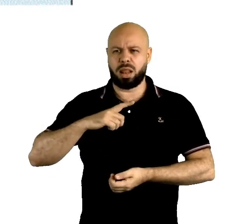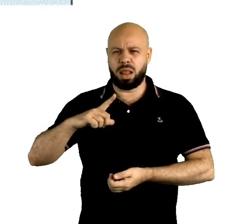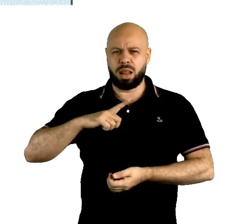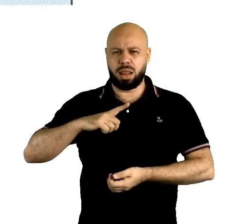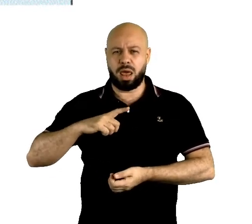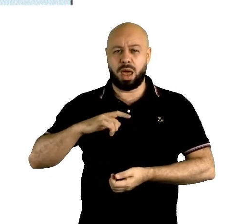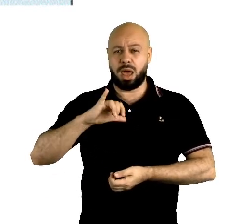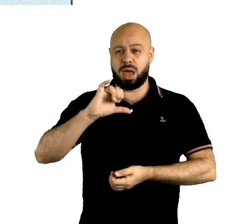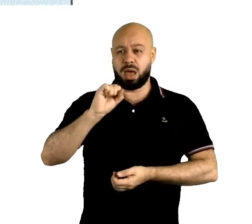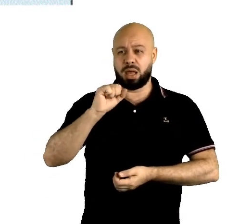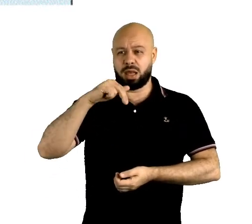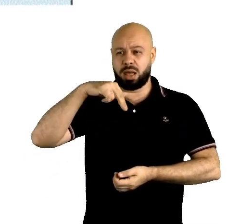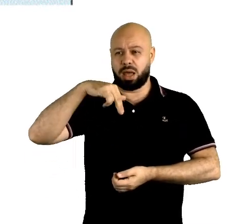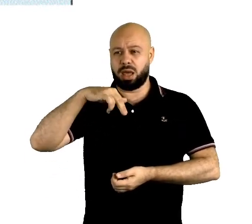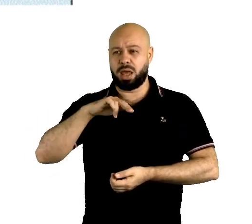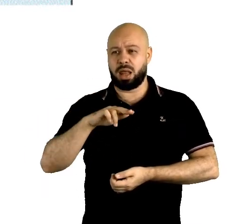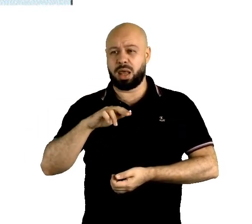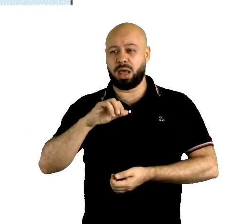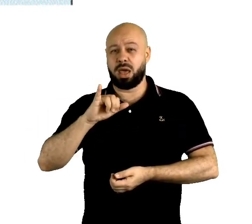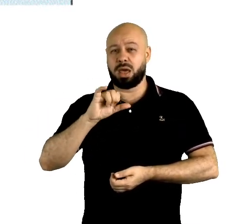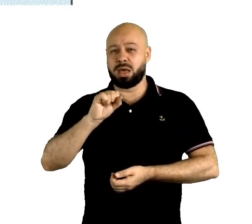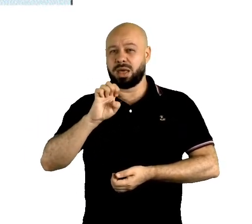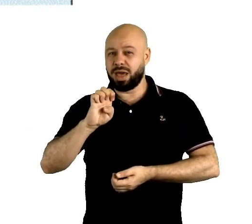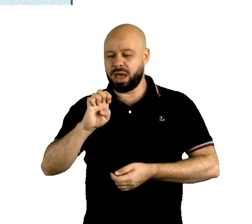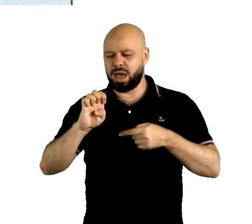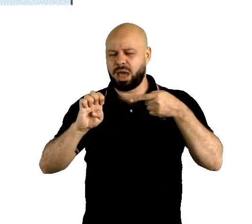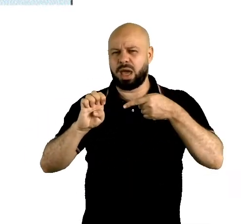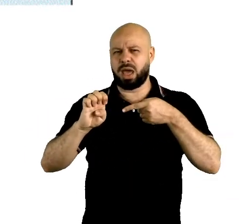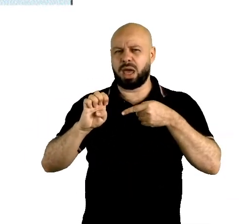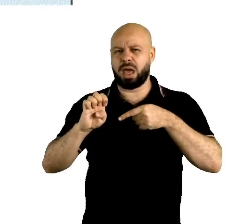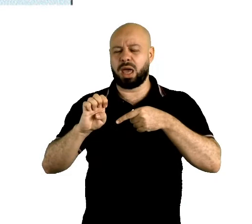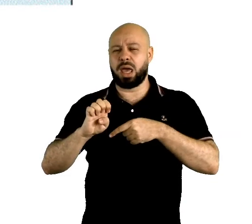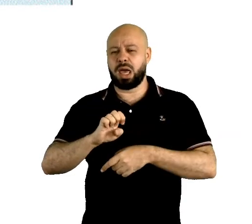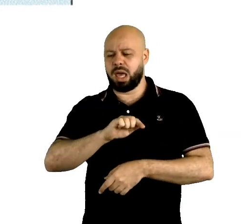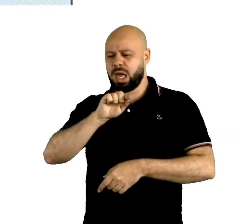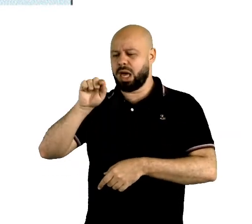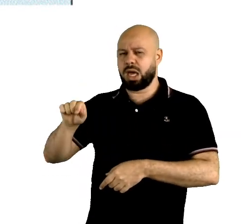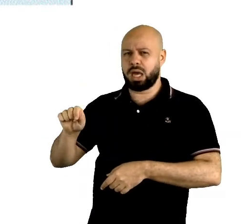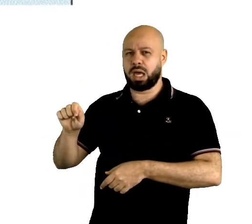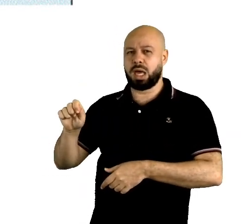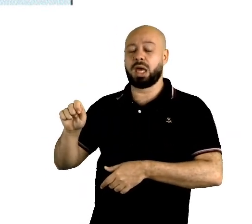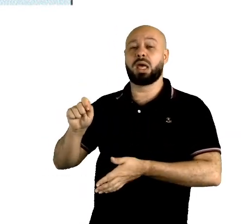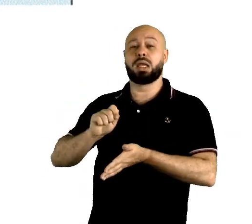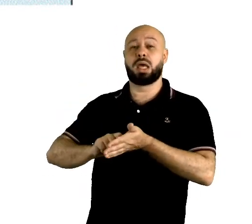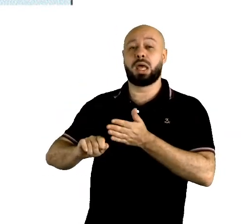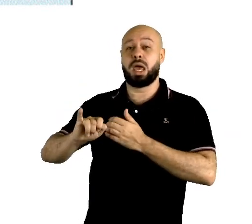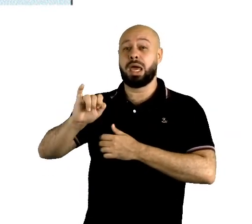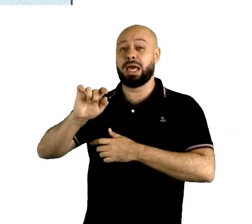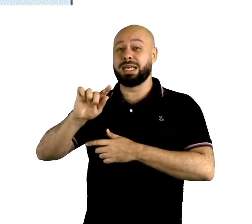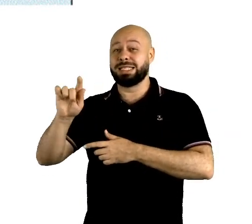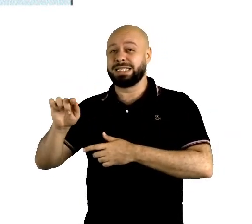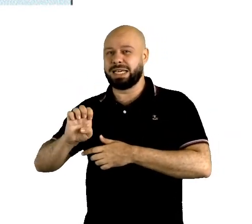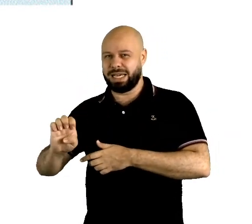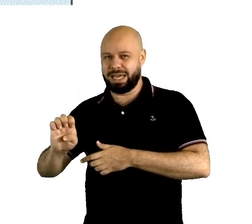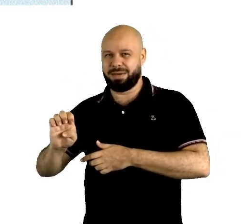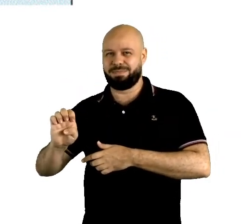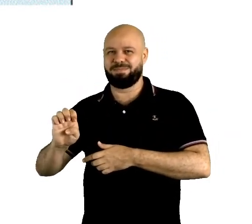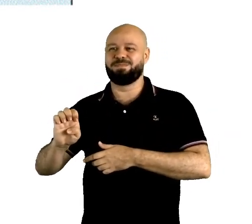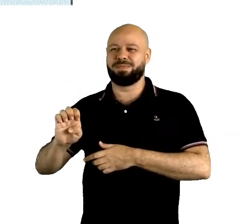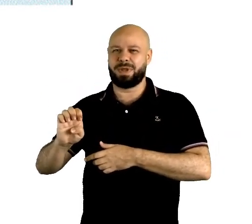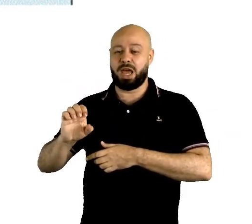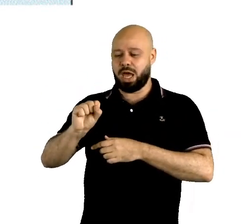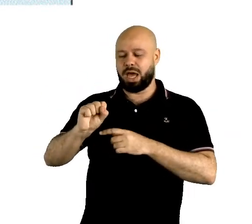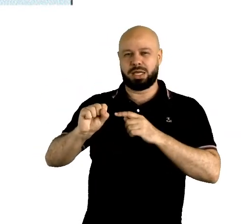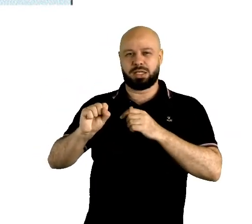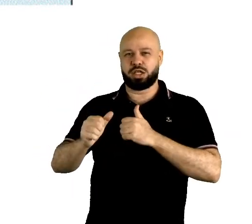ISE, no inglês britânico, no inglês americano ele é escrito, ele é grafado com ISE, em vez de você utilizar o